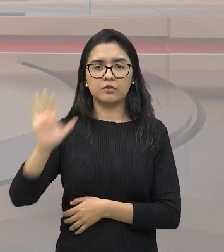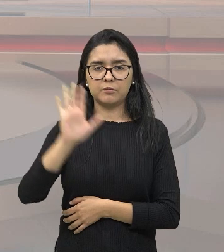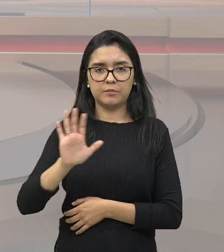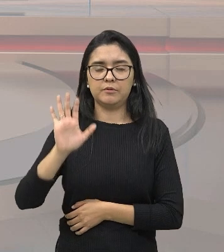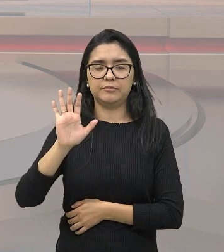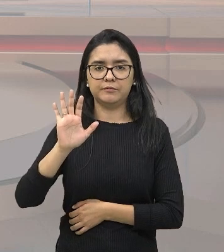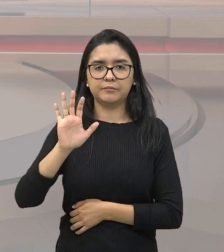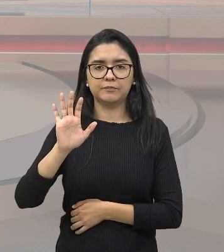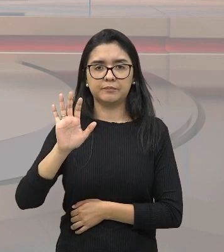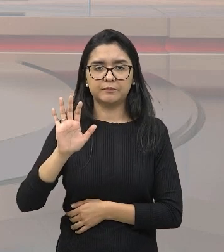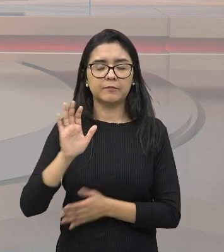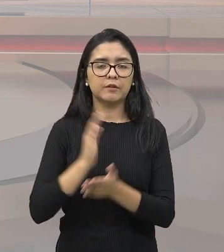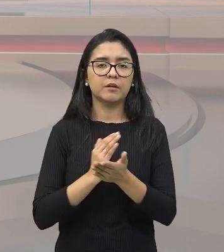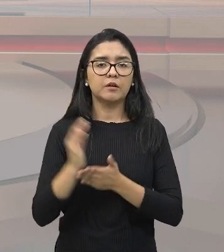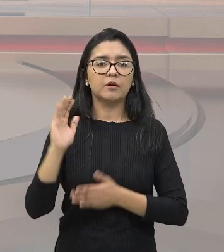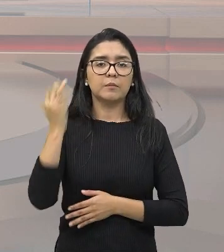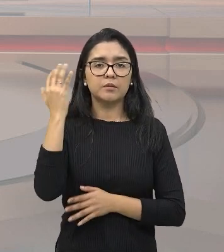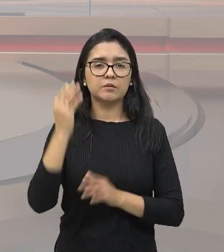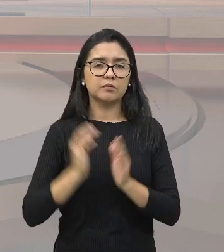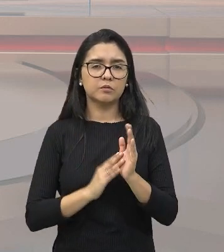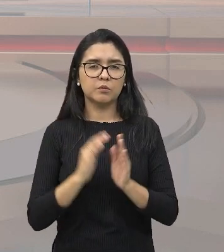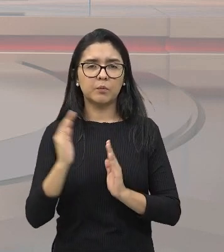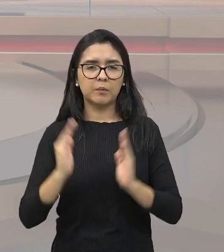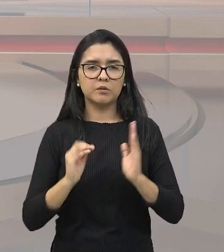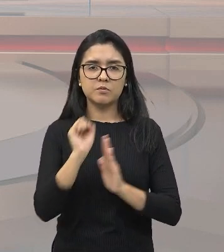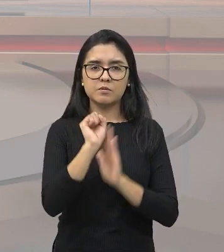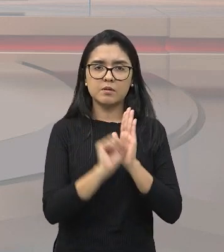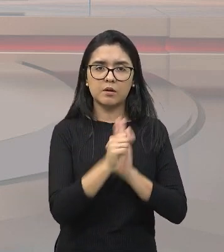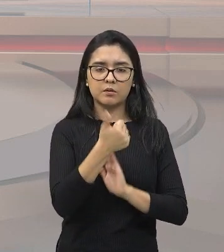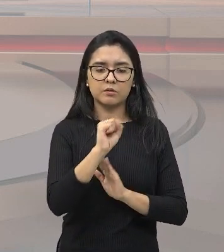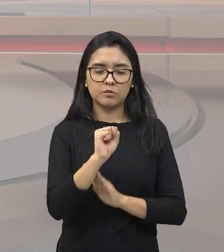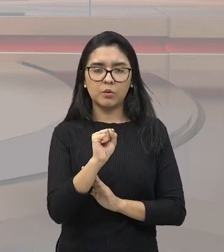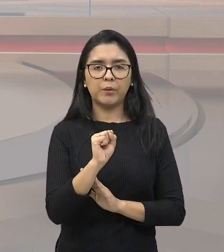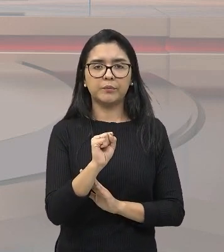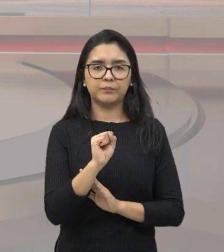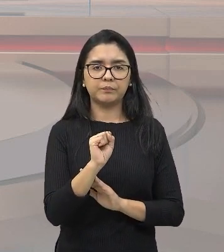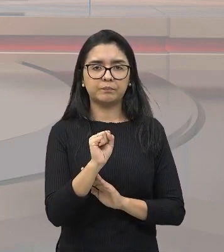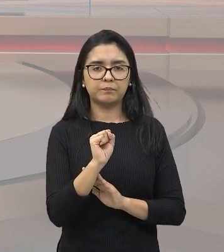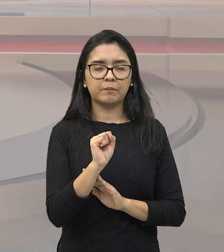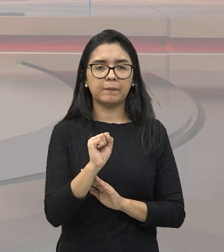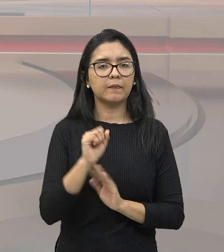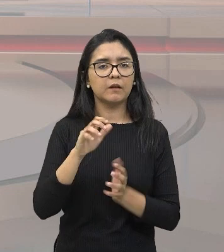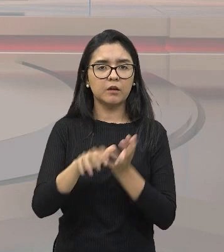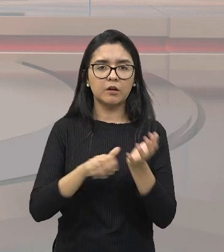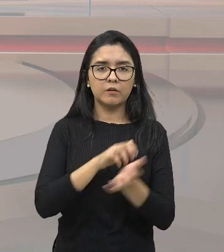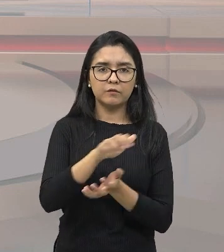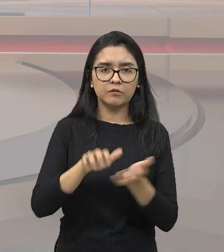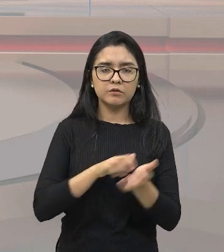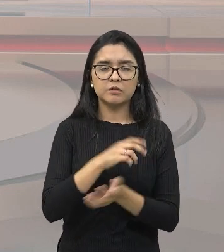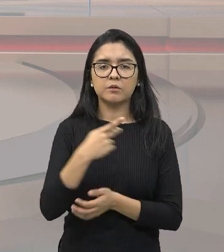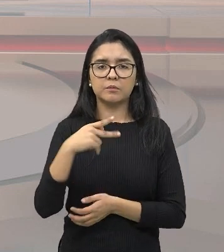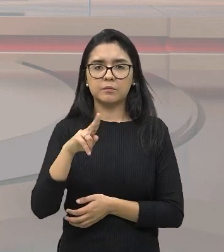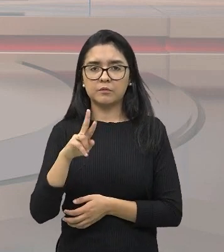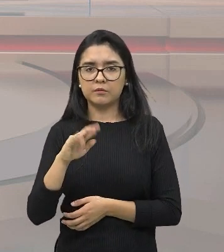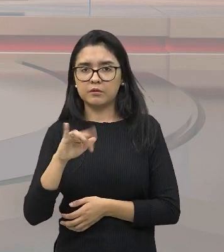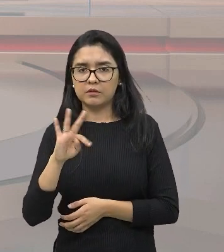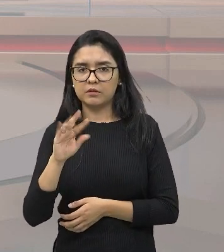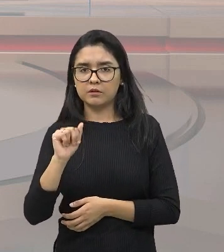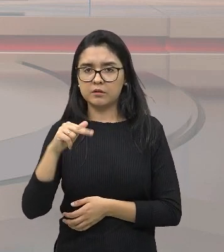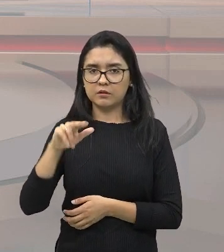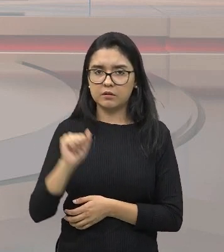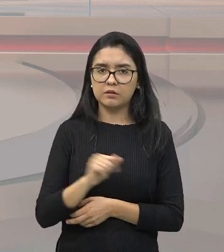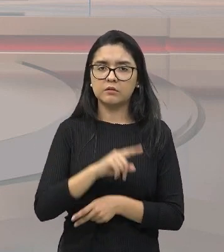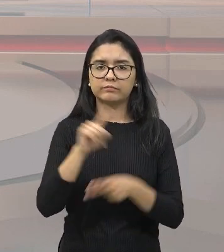europeias que ocorreram ali no século 18, né? A Revolução Puritana, a Revolução Gloriosa,